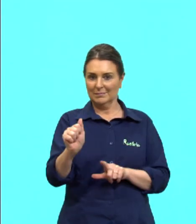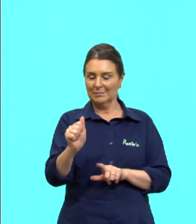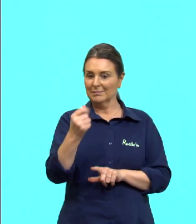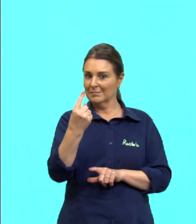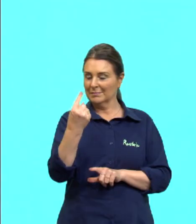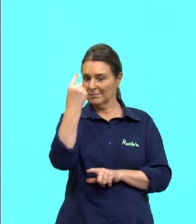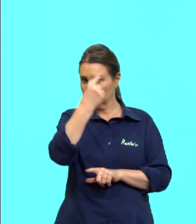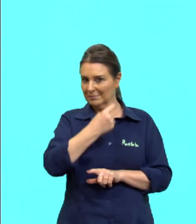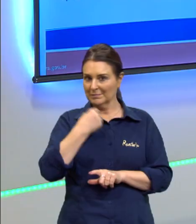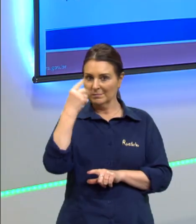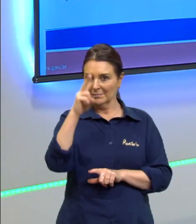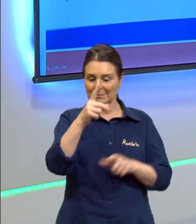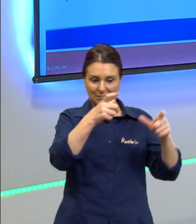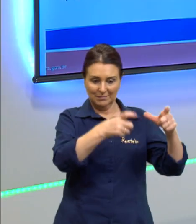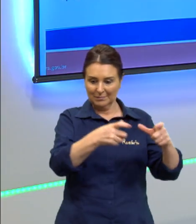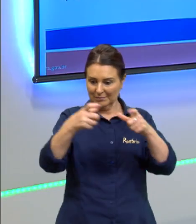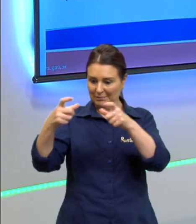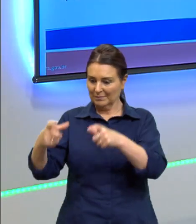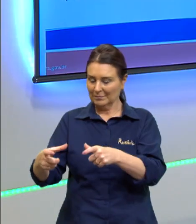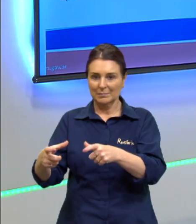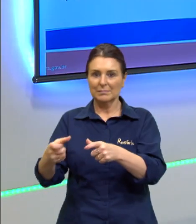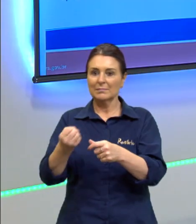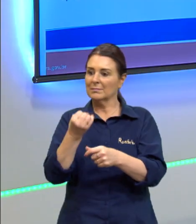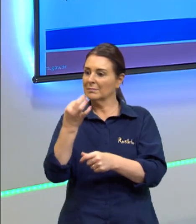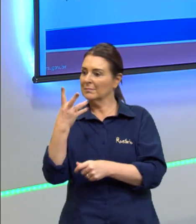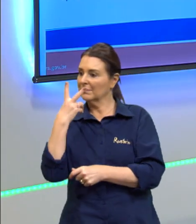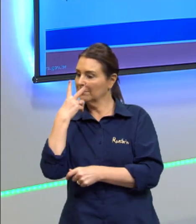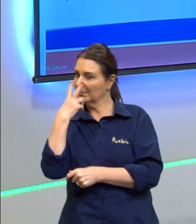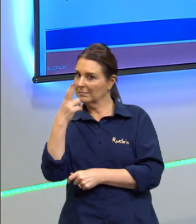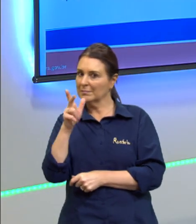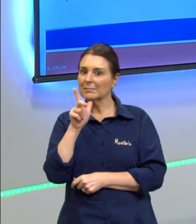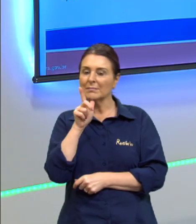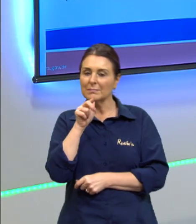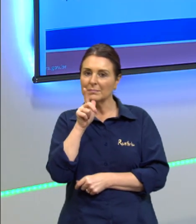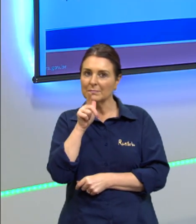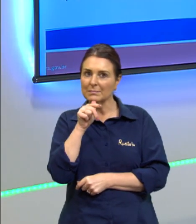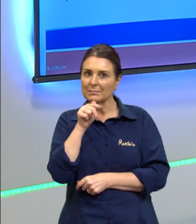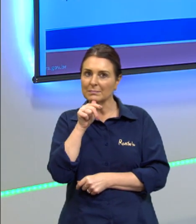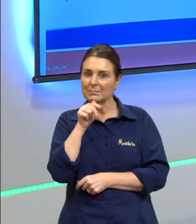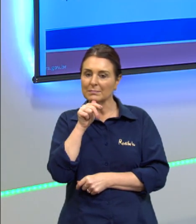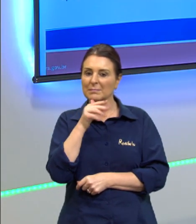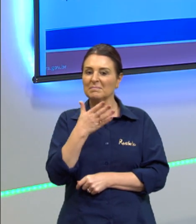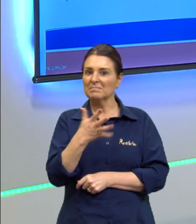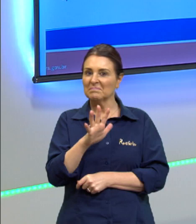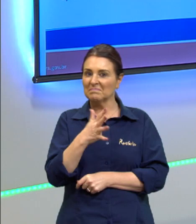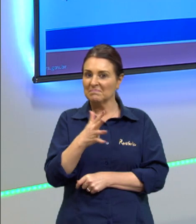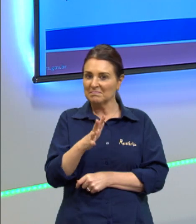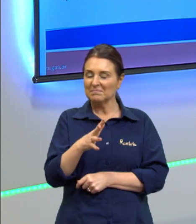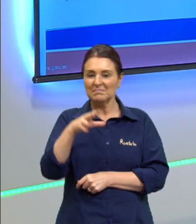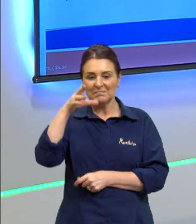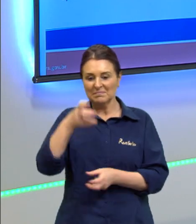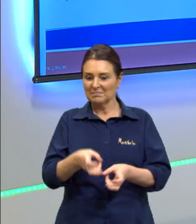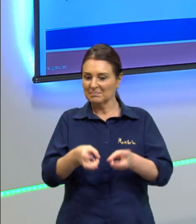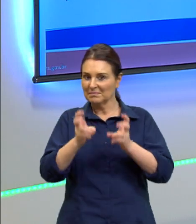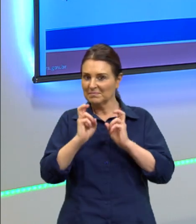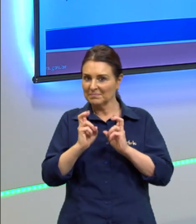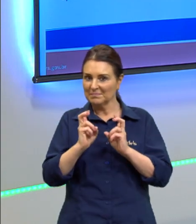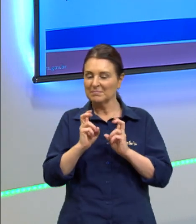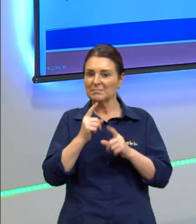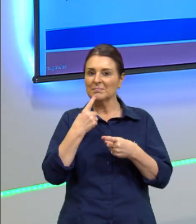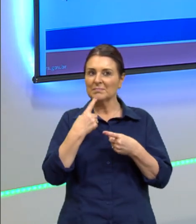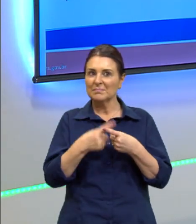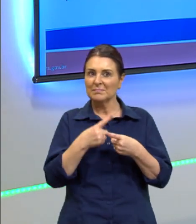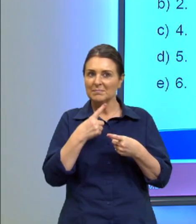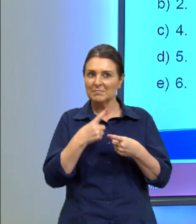em que os dois reservatórios estão com a mesma quantidade de água, foi vista e foi percebida, justamente porque